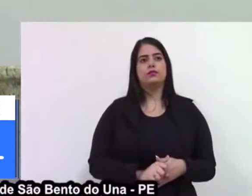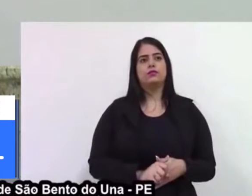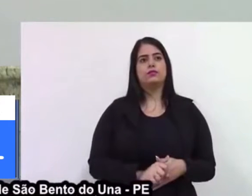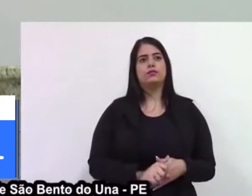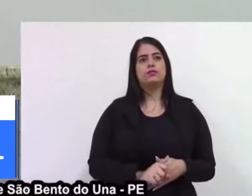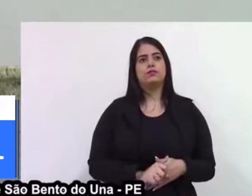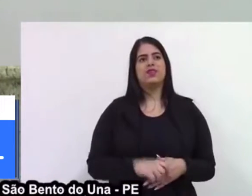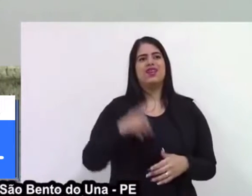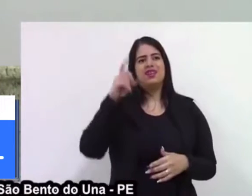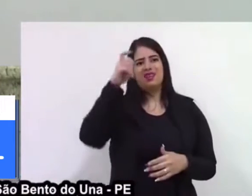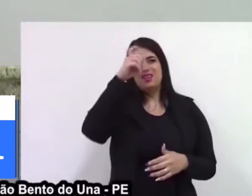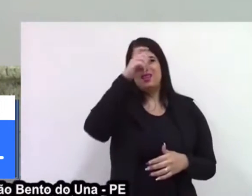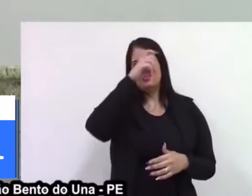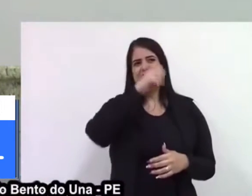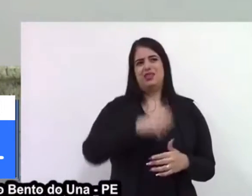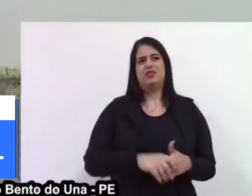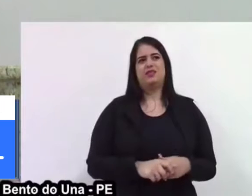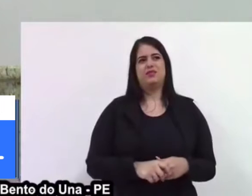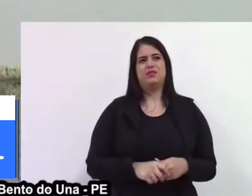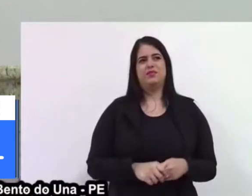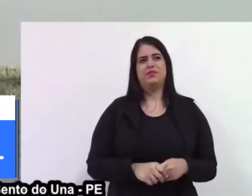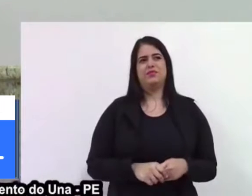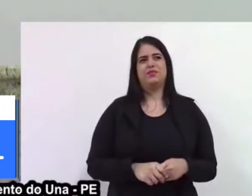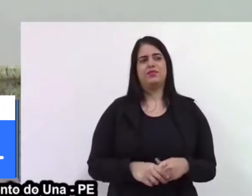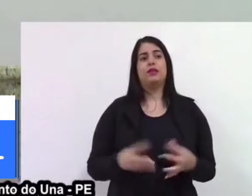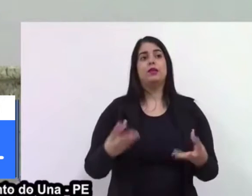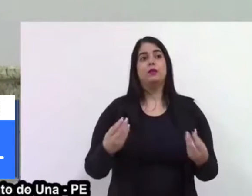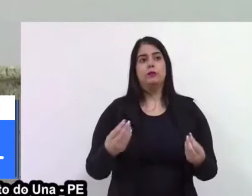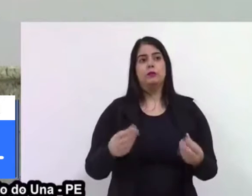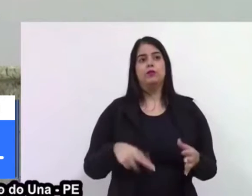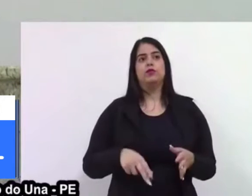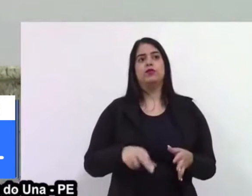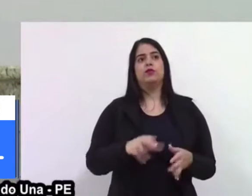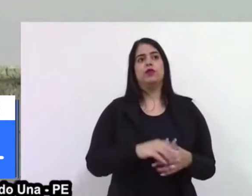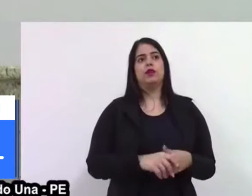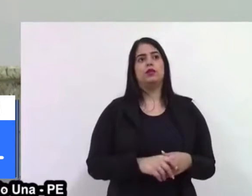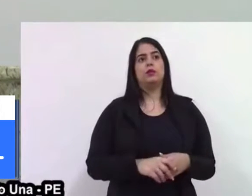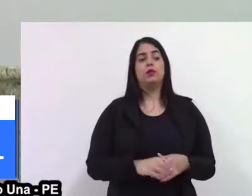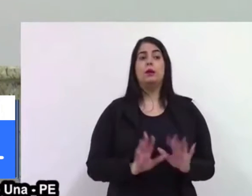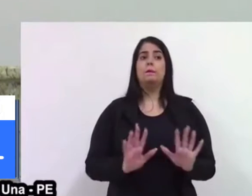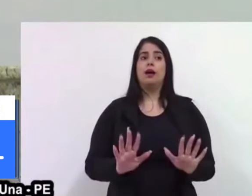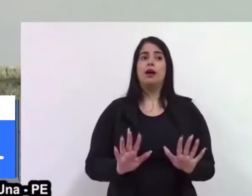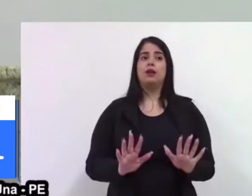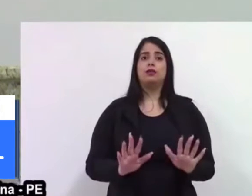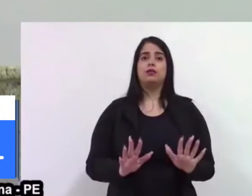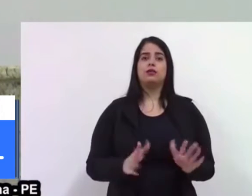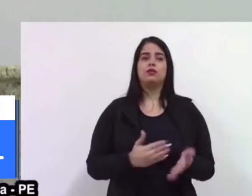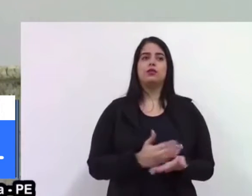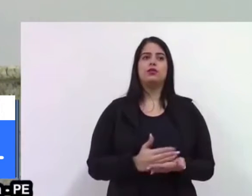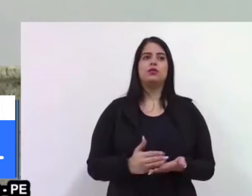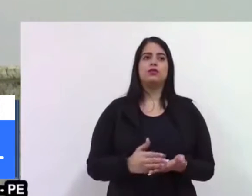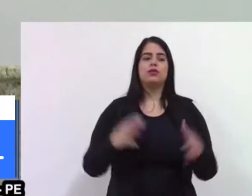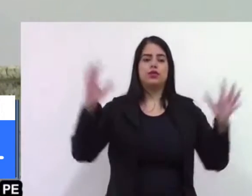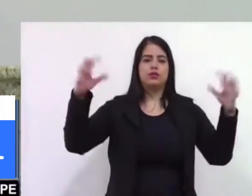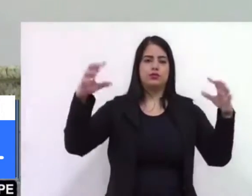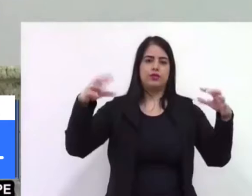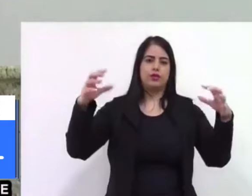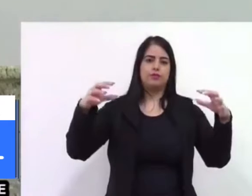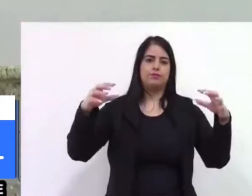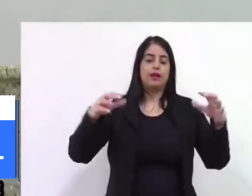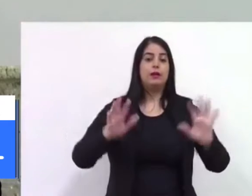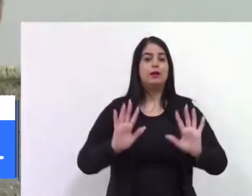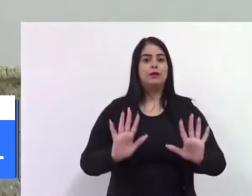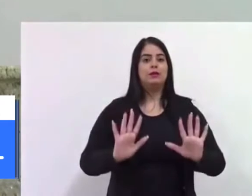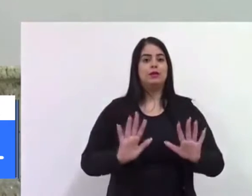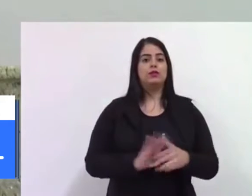realmente, estavam sendo feitas muitas estradas. Só que quando começou a chuva, teve que parar. Porque quando